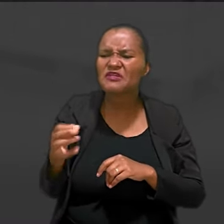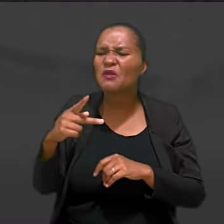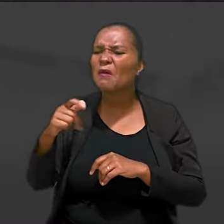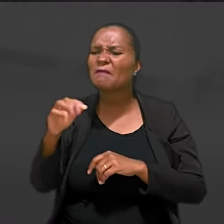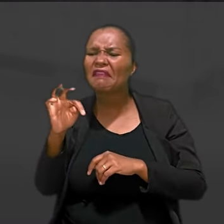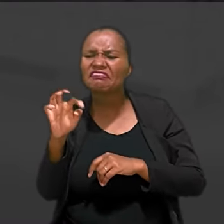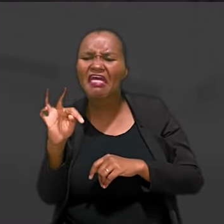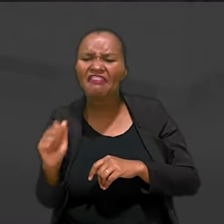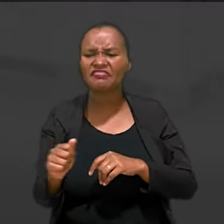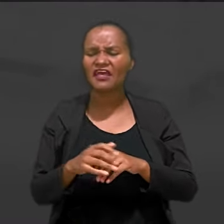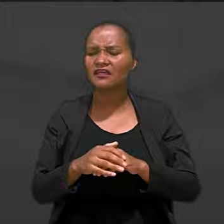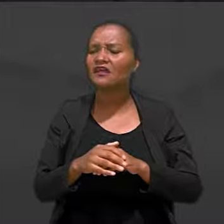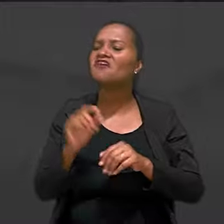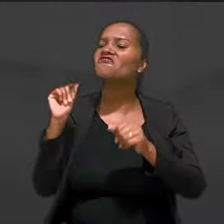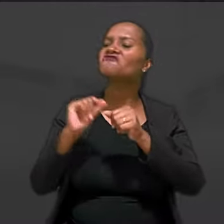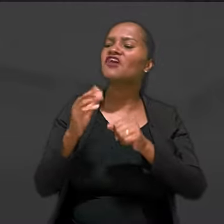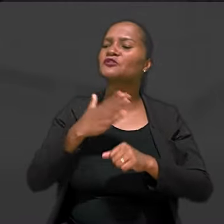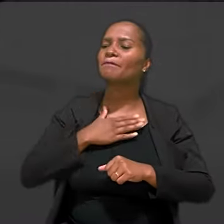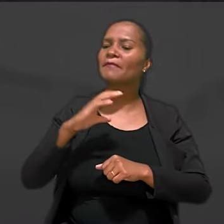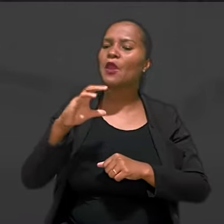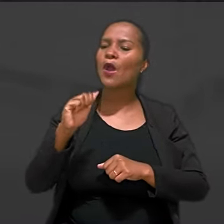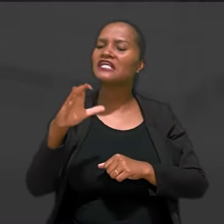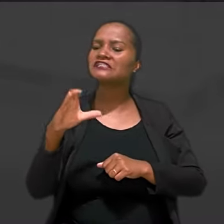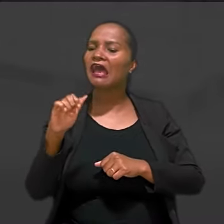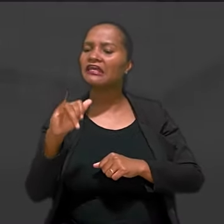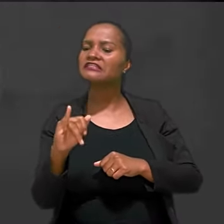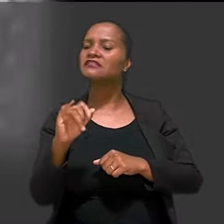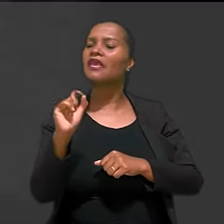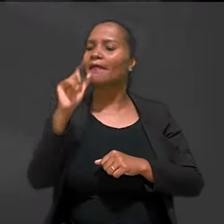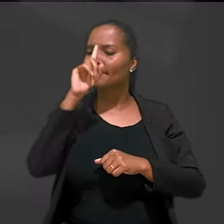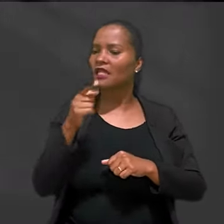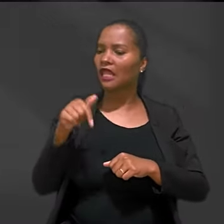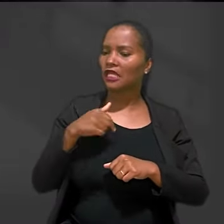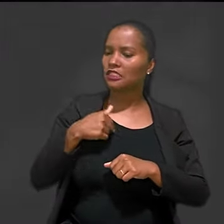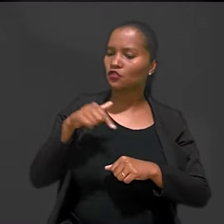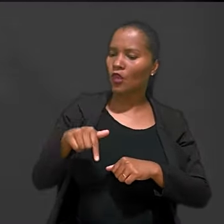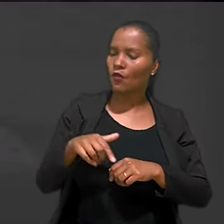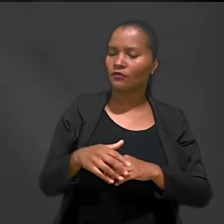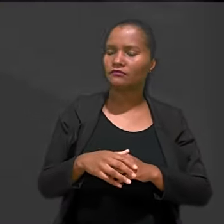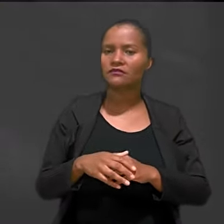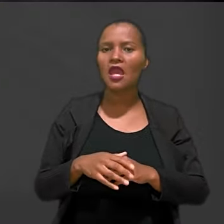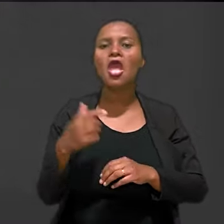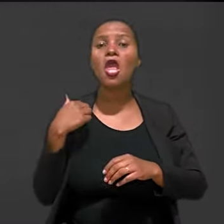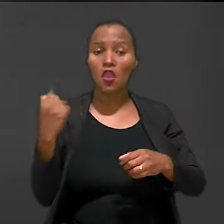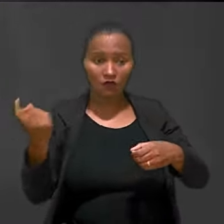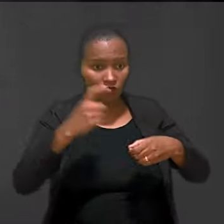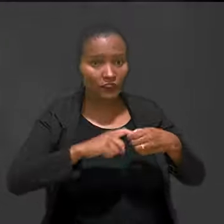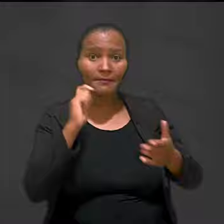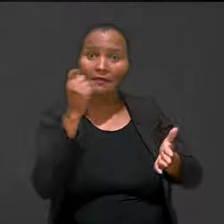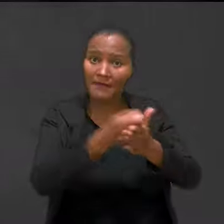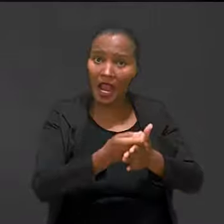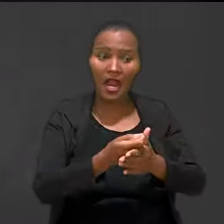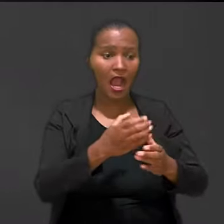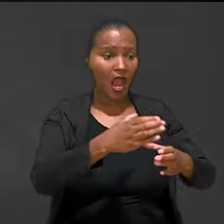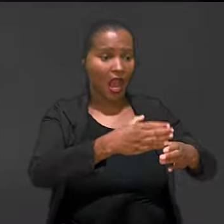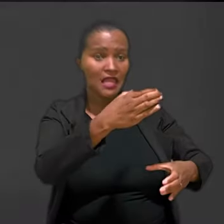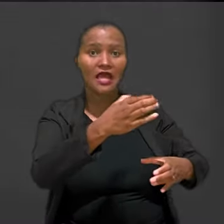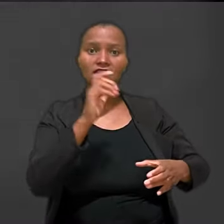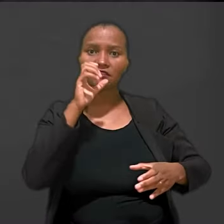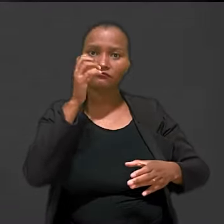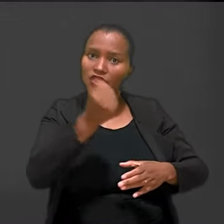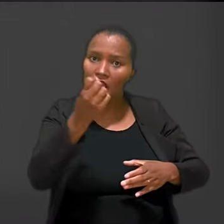a teta, ó, e faz o meu açaí. E quem manda aqui... ...de voltar pra pagar a lata de leite que eu tava comprando antes,